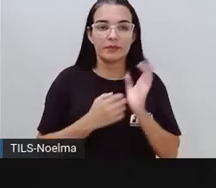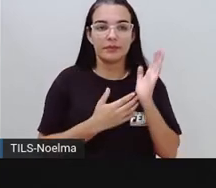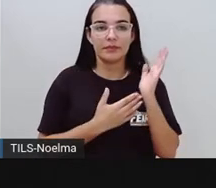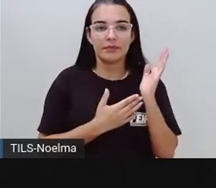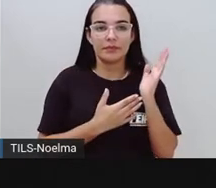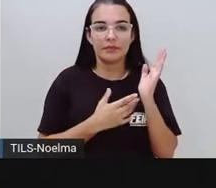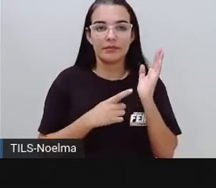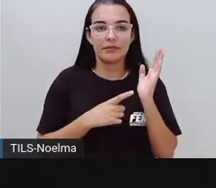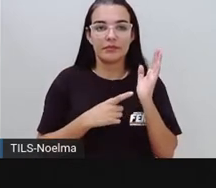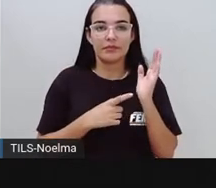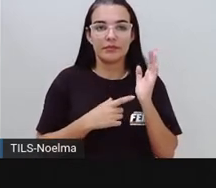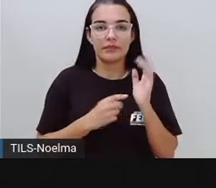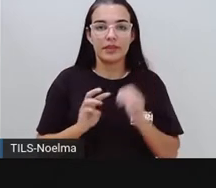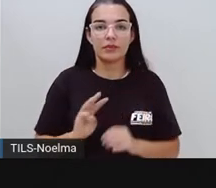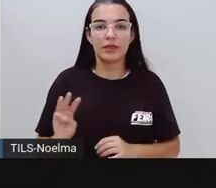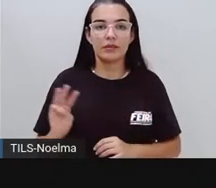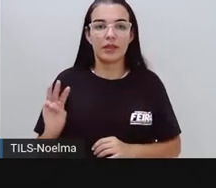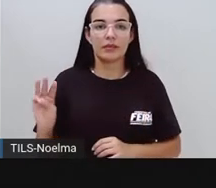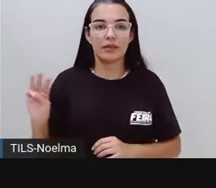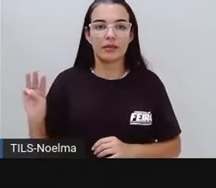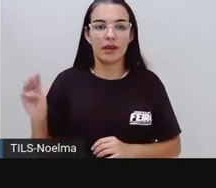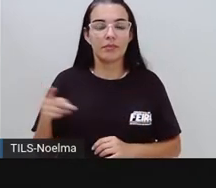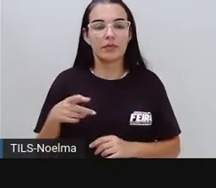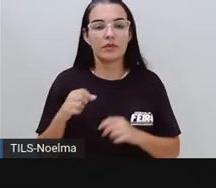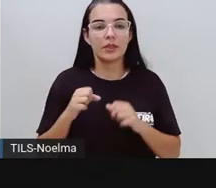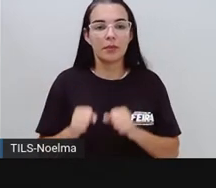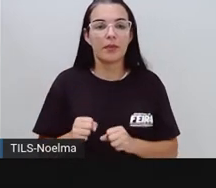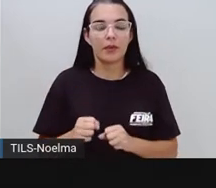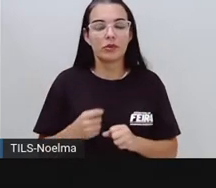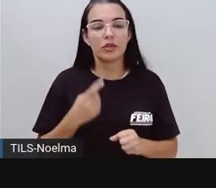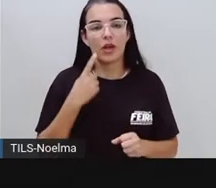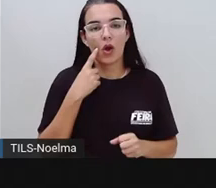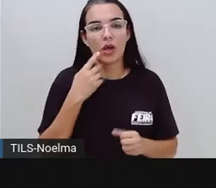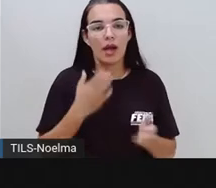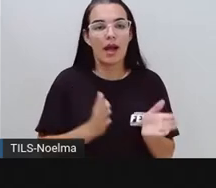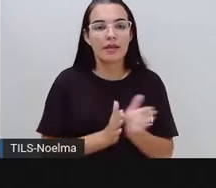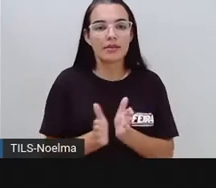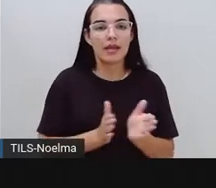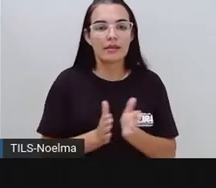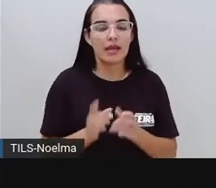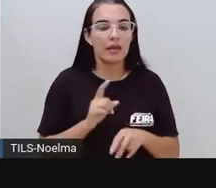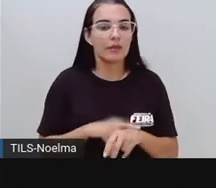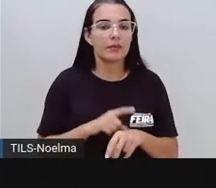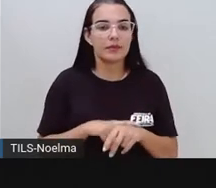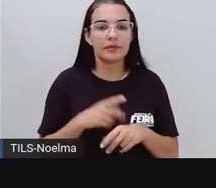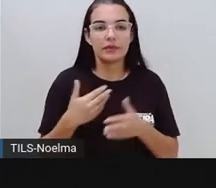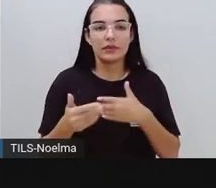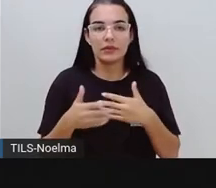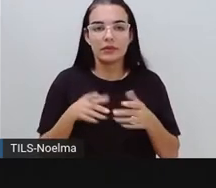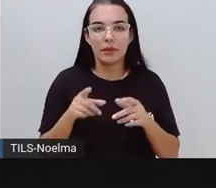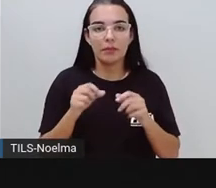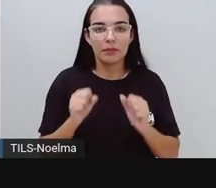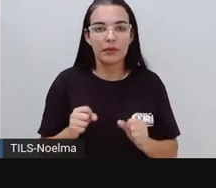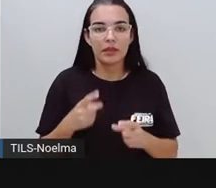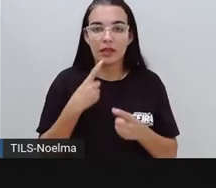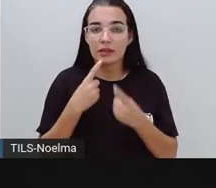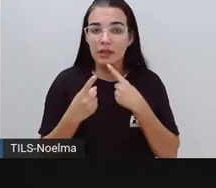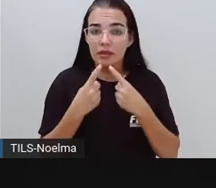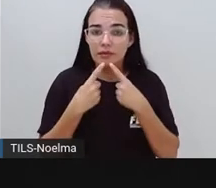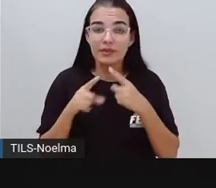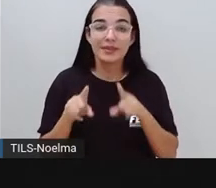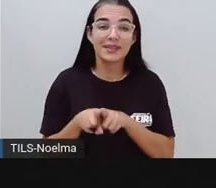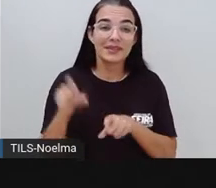o site, o endereço eletrônico, onde essa entrevista, inclusive a entrevista com outros